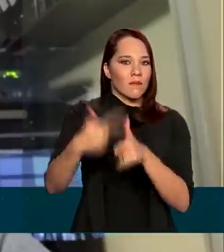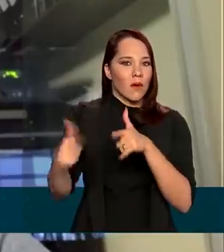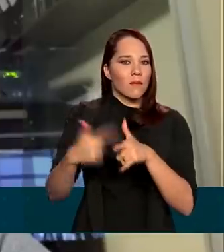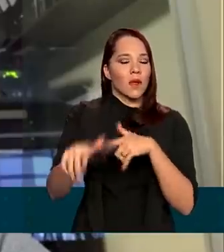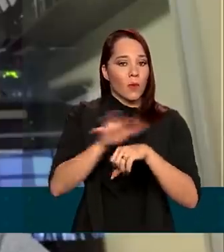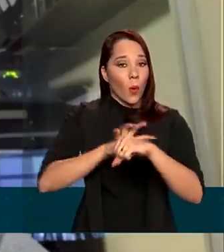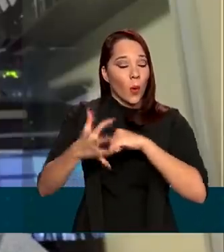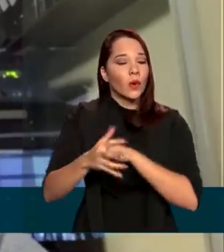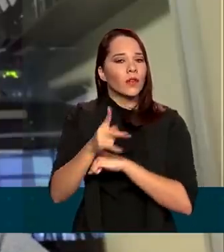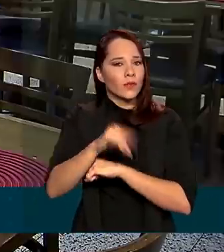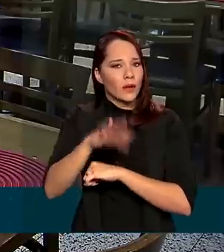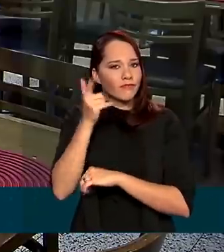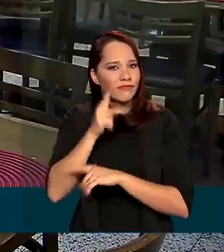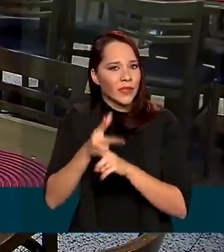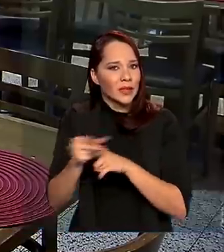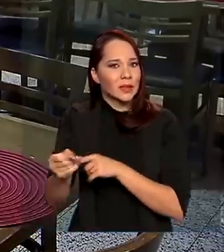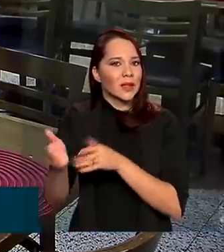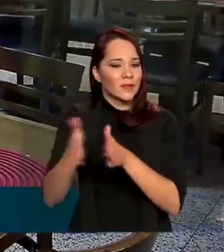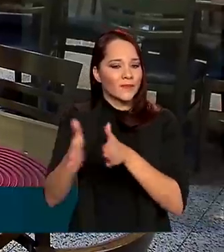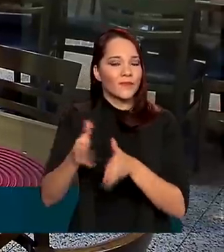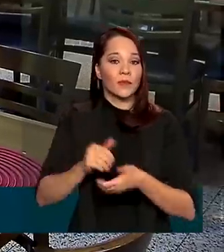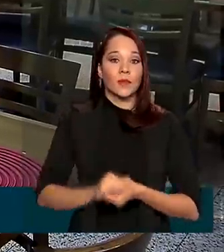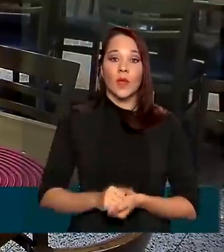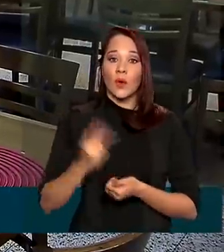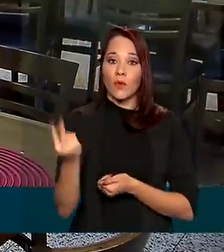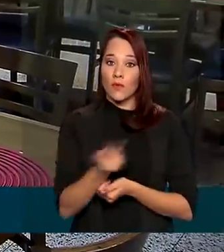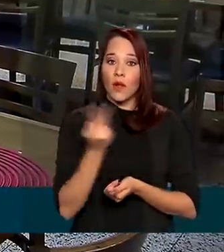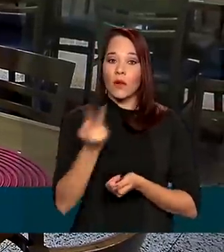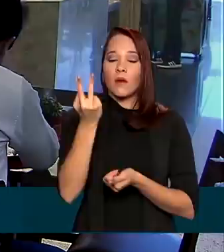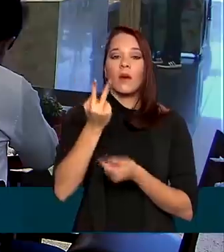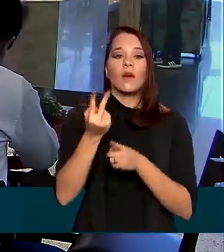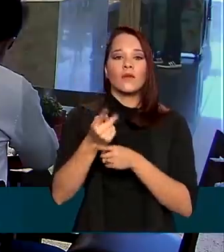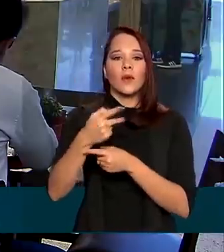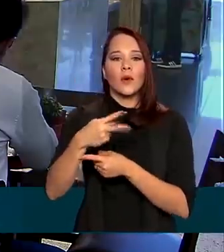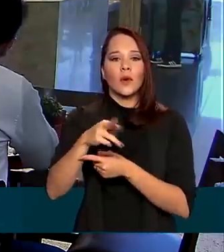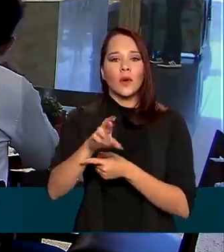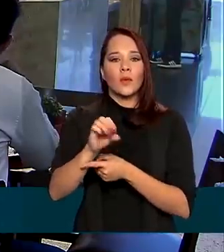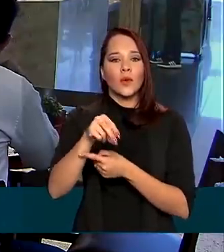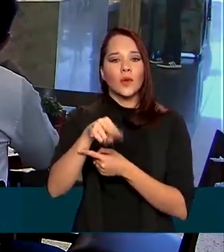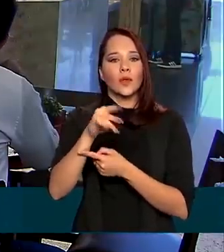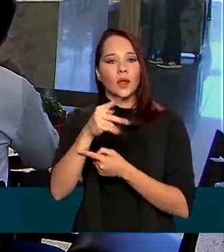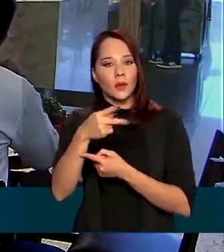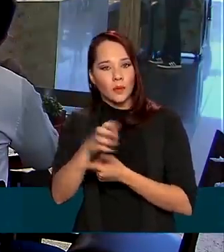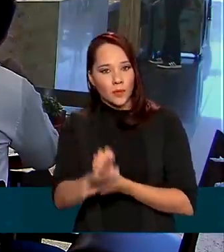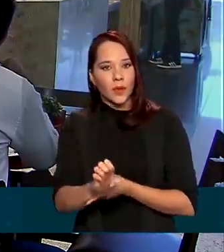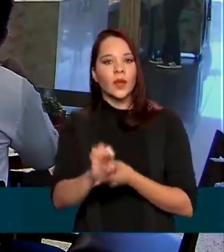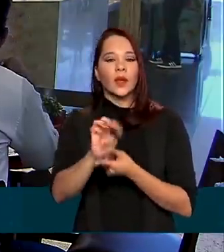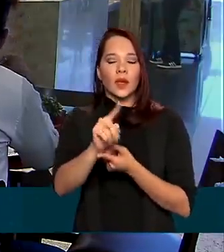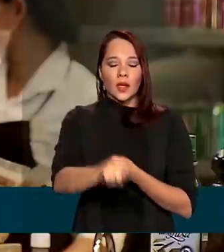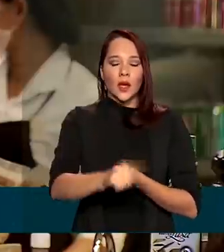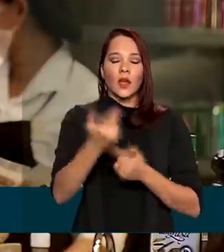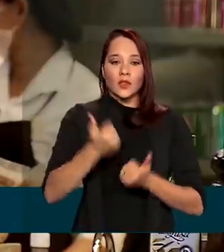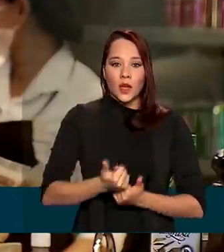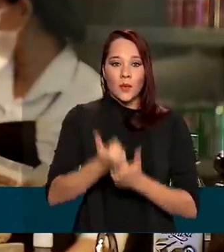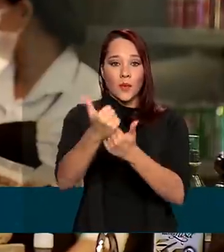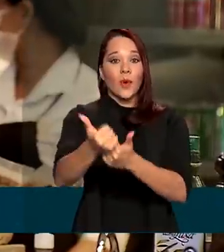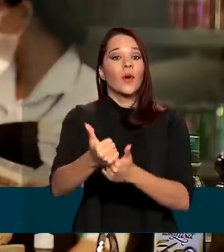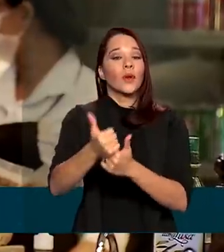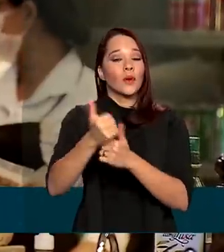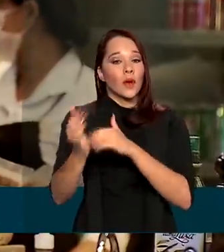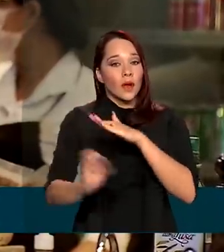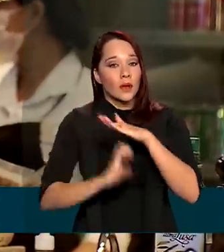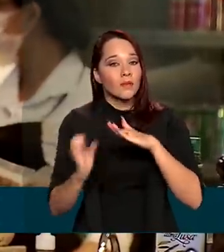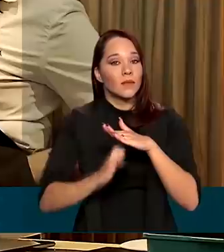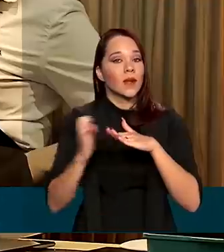sobreviver a essa pandemia. O valor foi repassado pelo Pronamp, Programa de Apoio às Microempresas e Empresas de